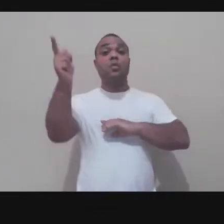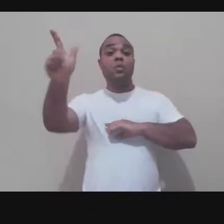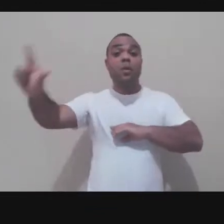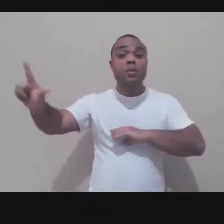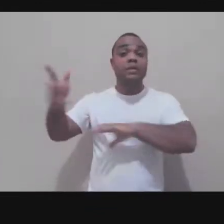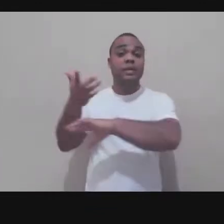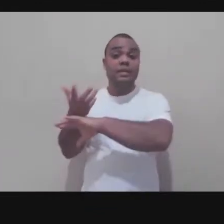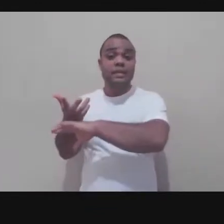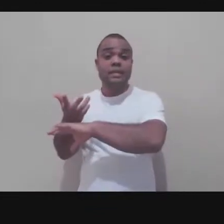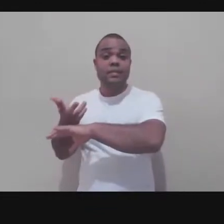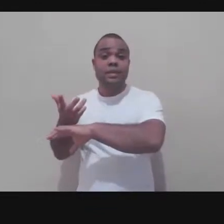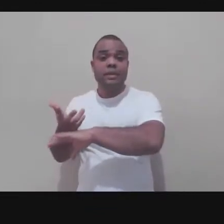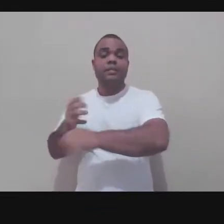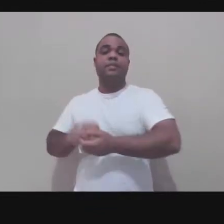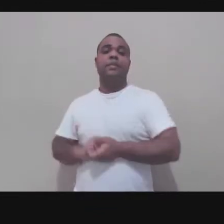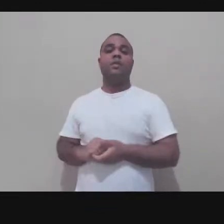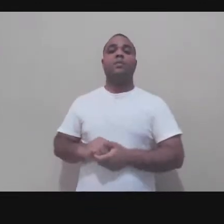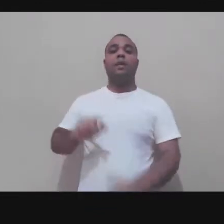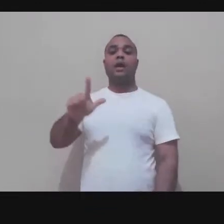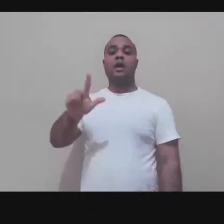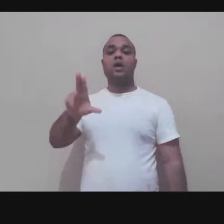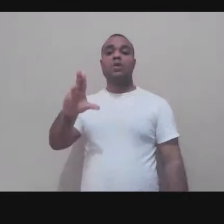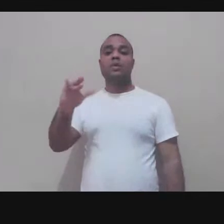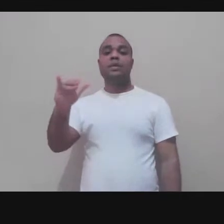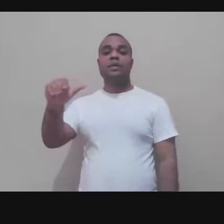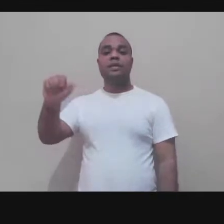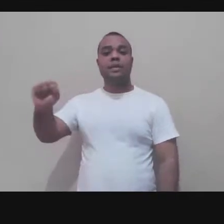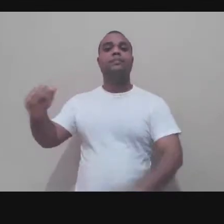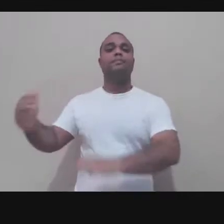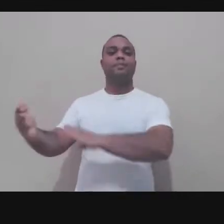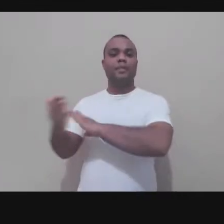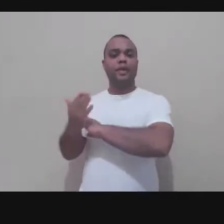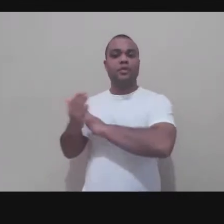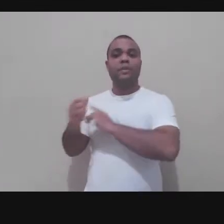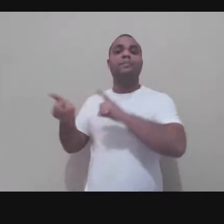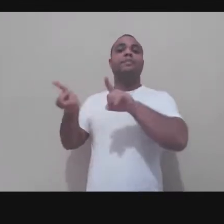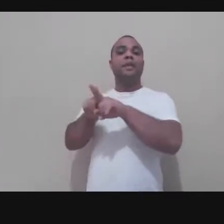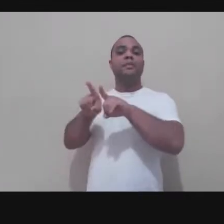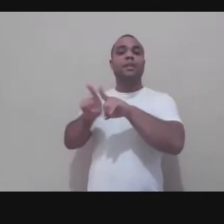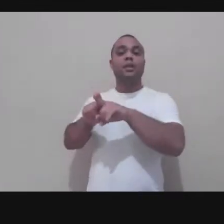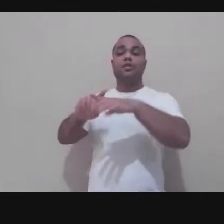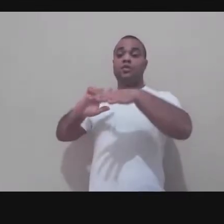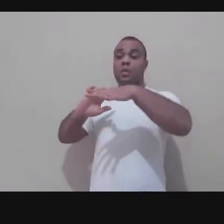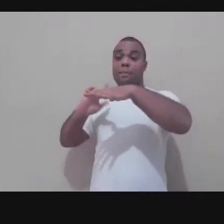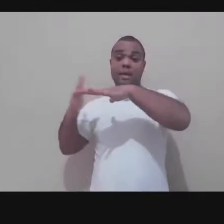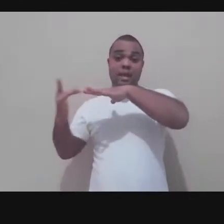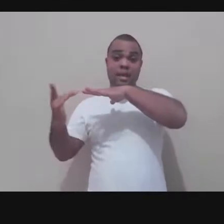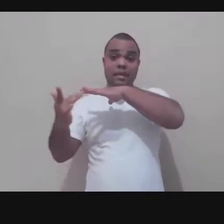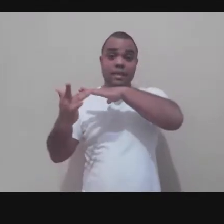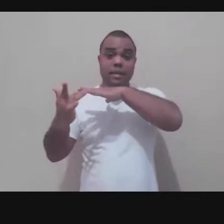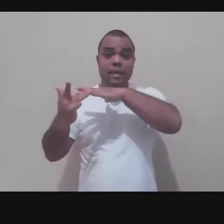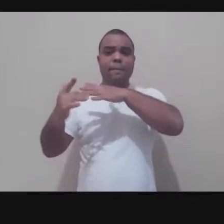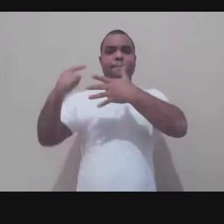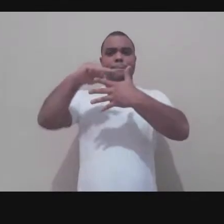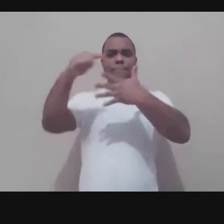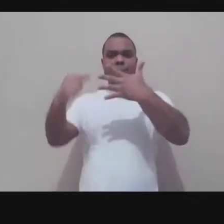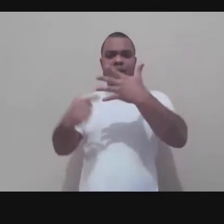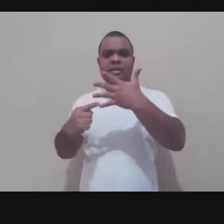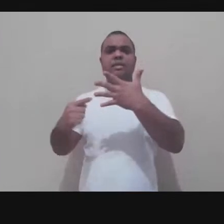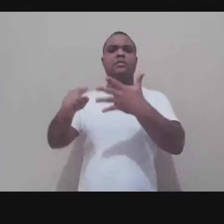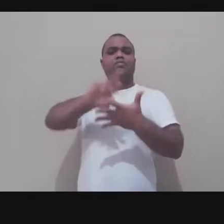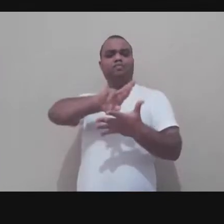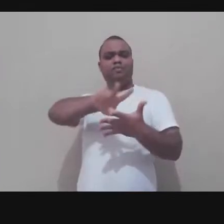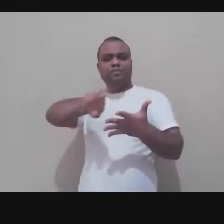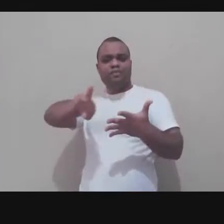é a Literature of Arts and Media que era essa disciplina que é literatura de outras artes e mídias que eu estava fazendo meu estágio docente agora